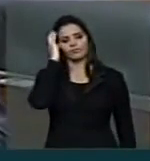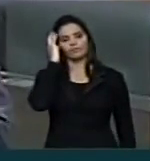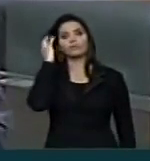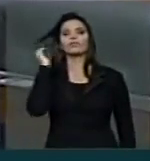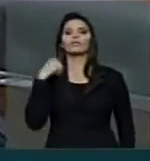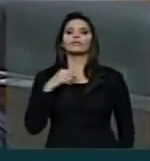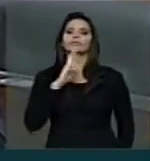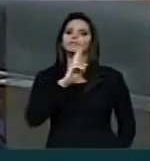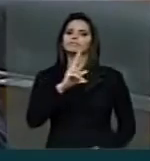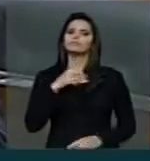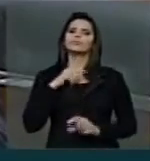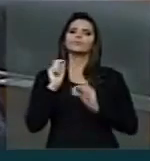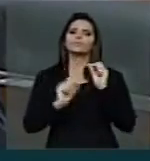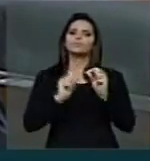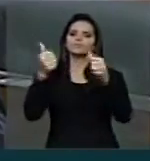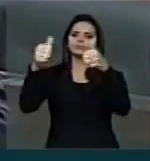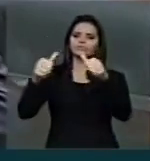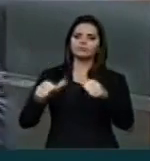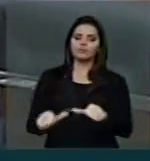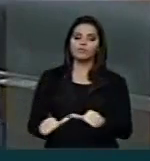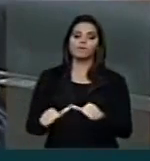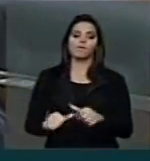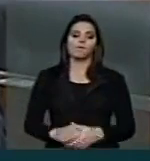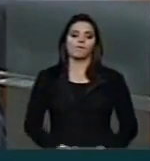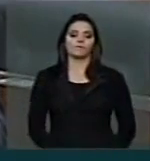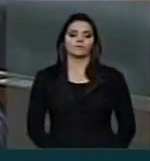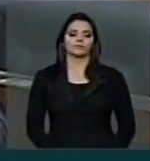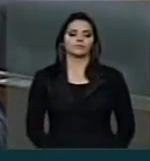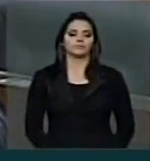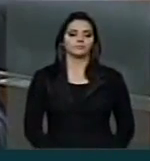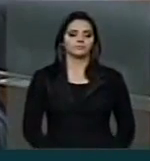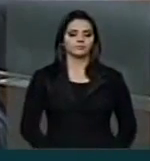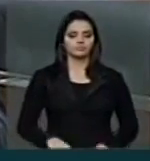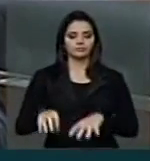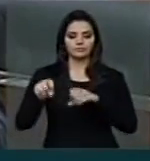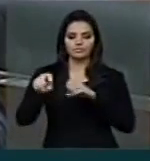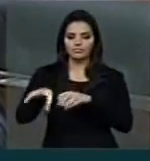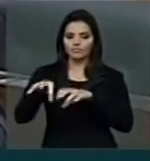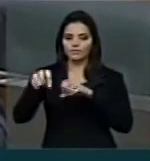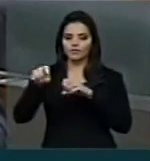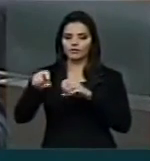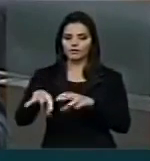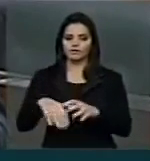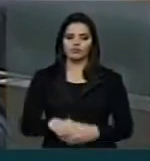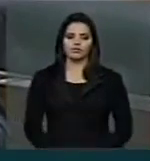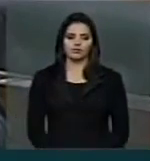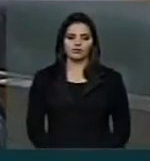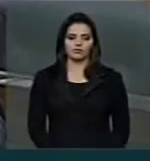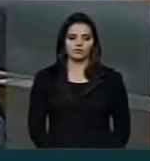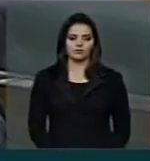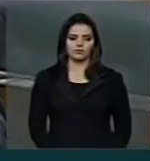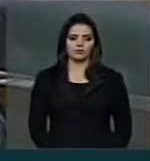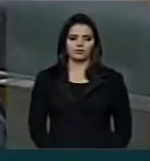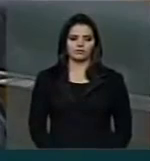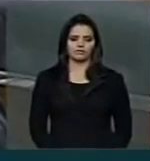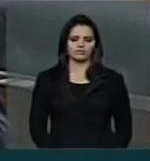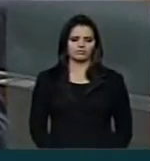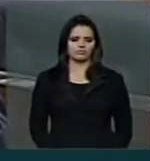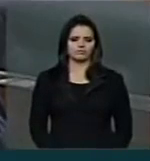exitosos dentro da educação de efeito.